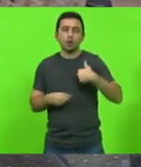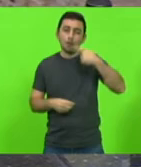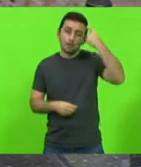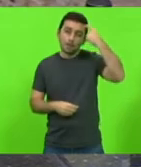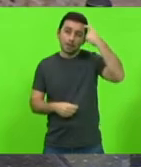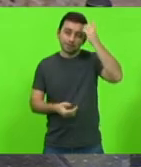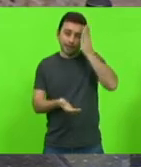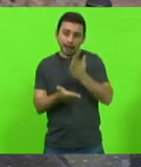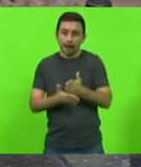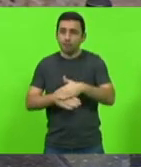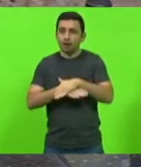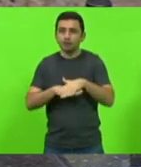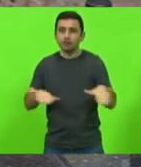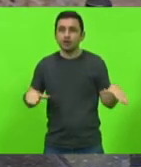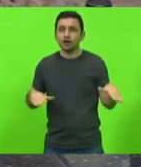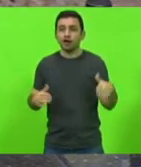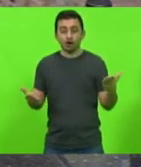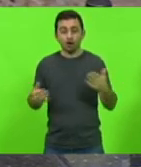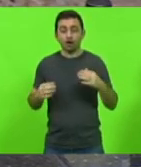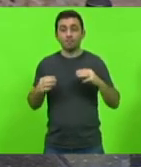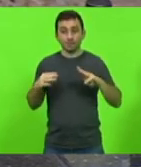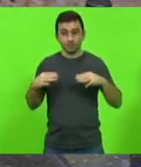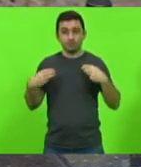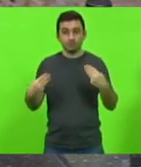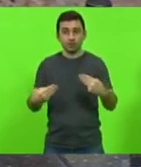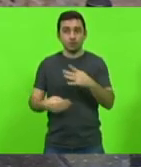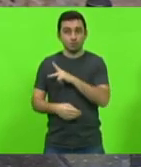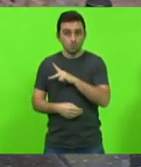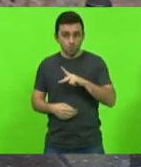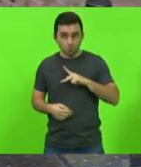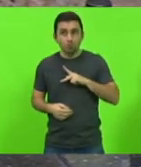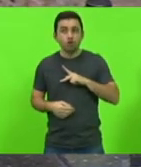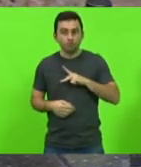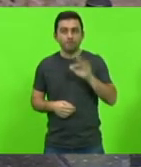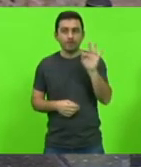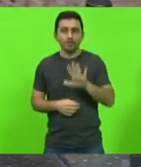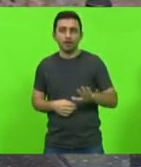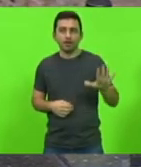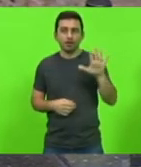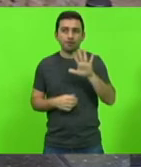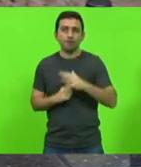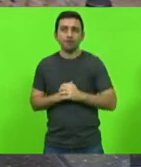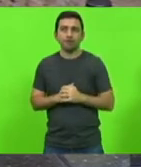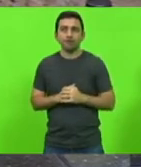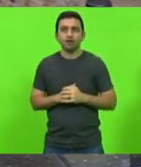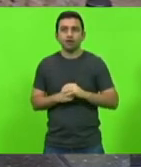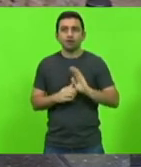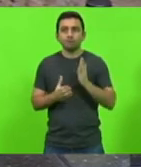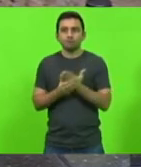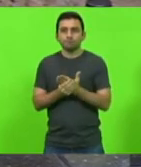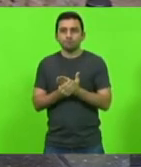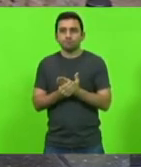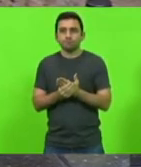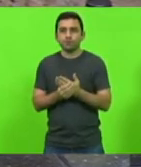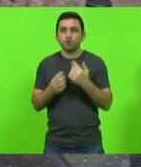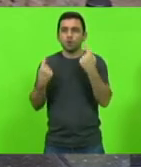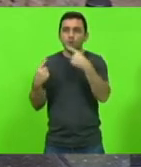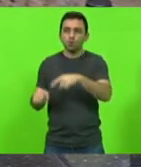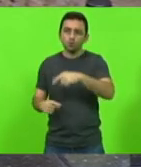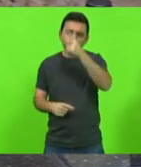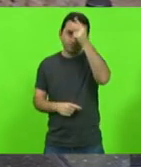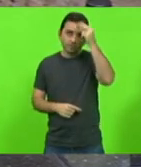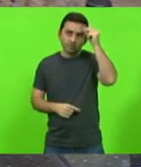superado aí vem o ministério público federal e agora abre um inquérito contra o prefeito